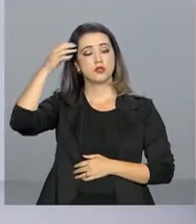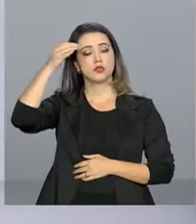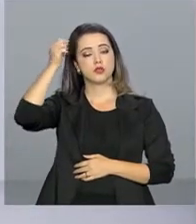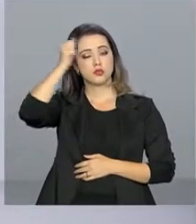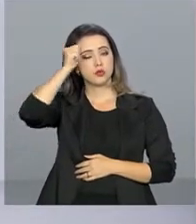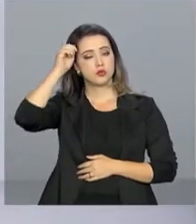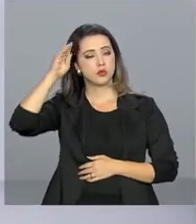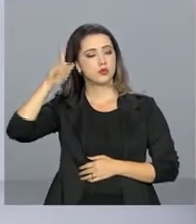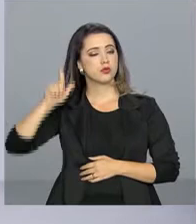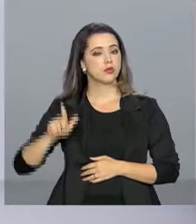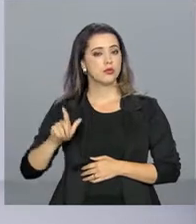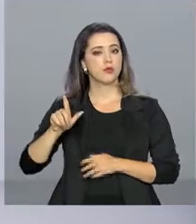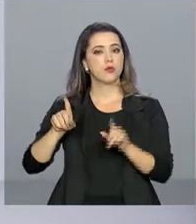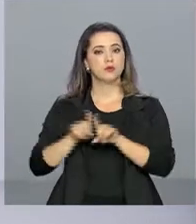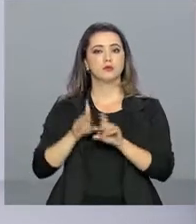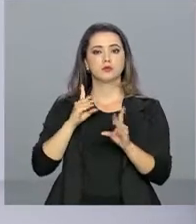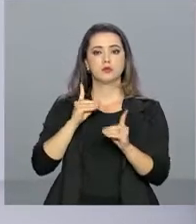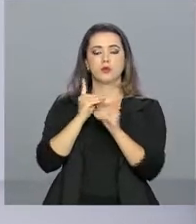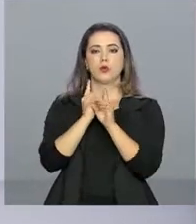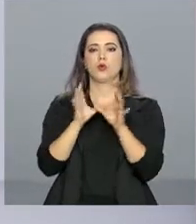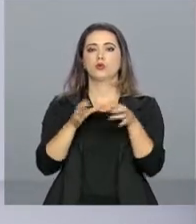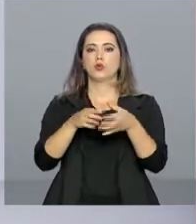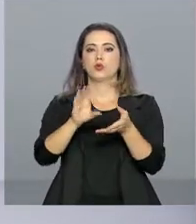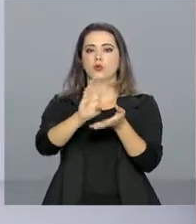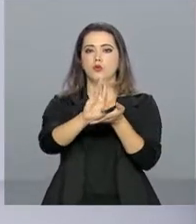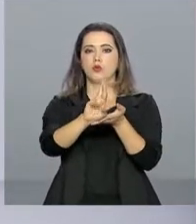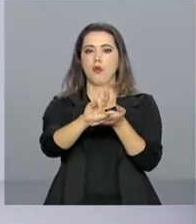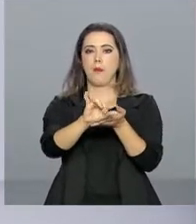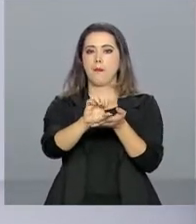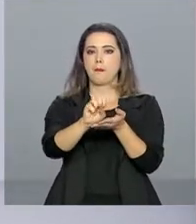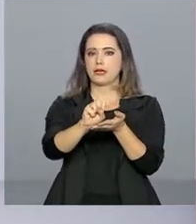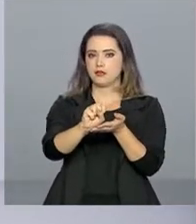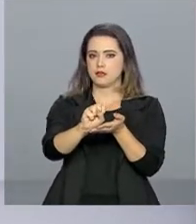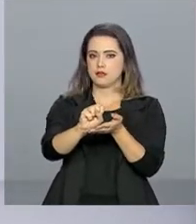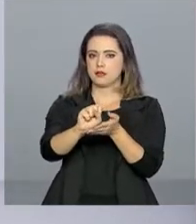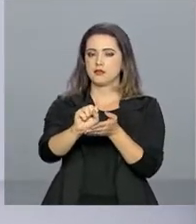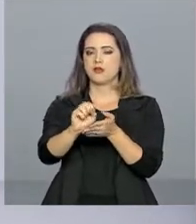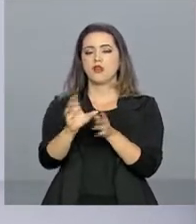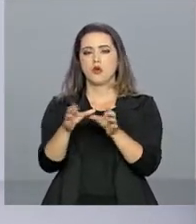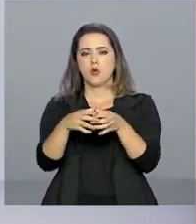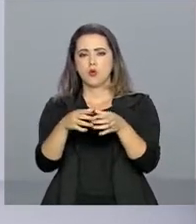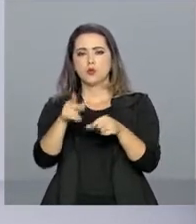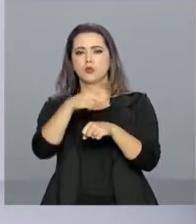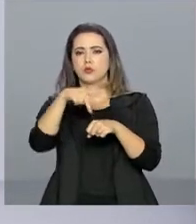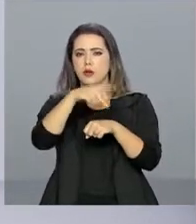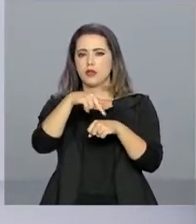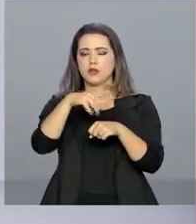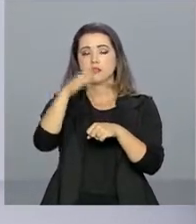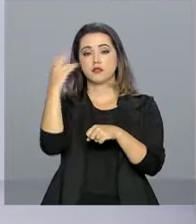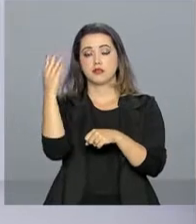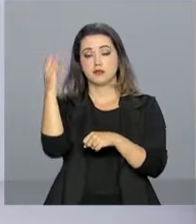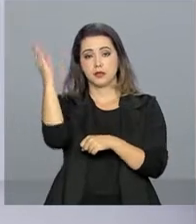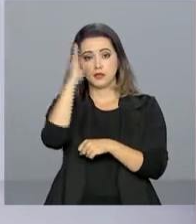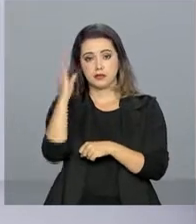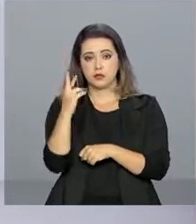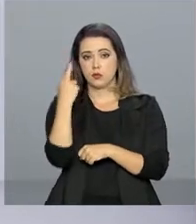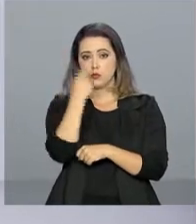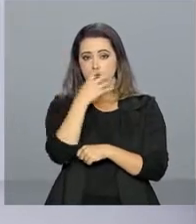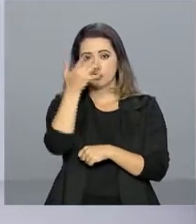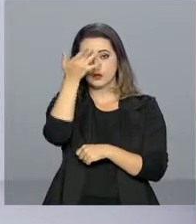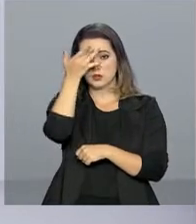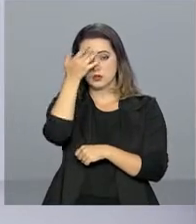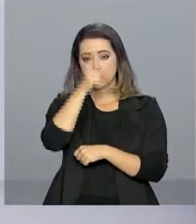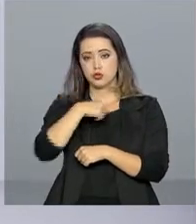na África do Sul, para participar de encontro do BRICS, grupo formado, além do Brasil, pela Rússia, Índia, China e África do Sul.